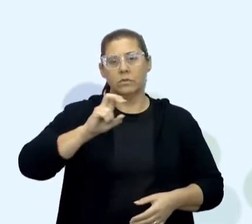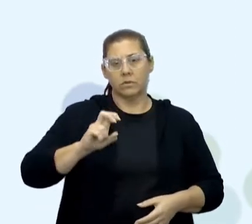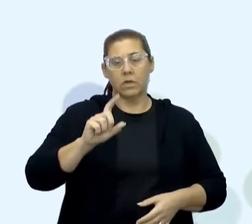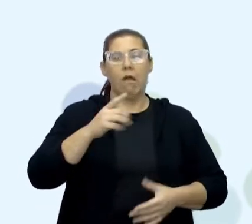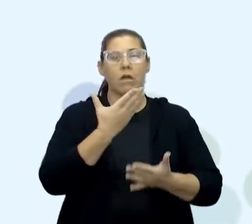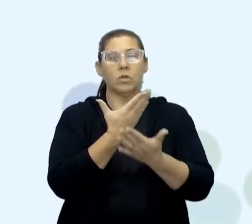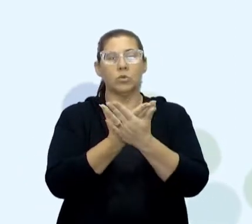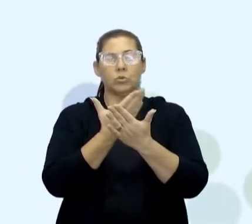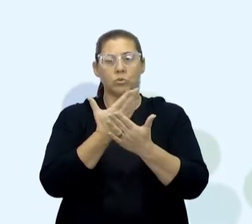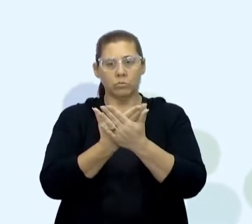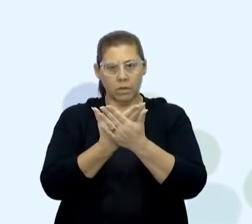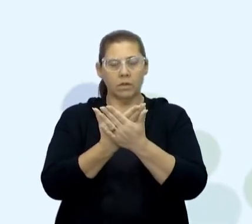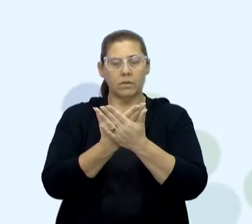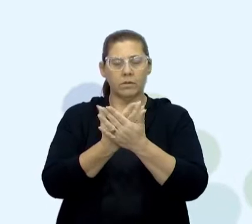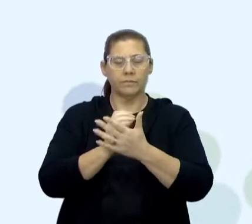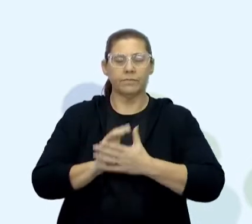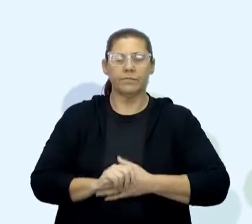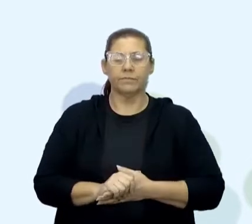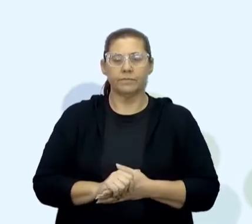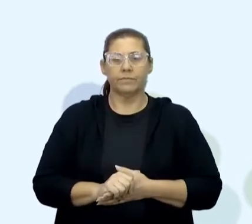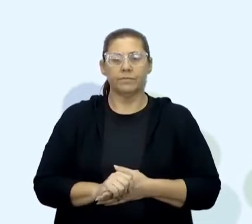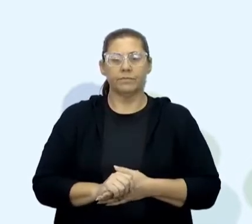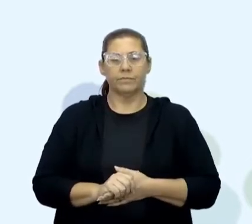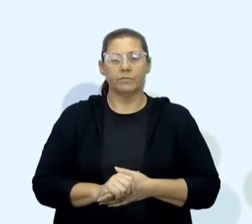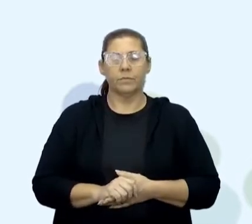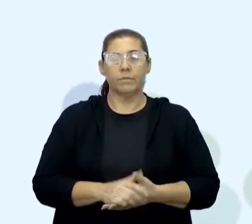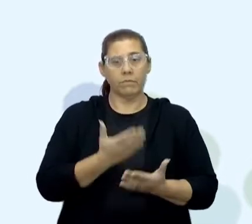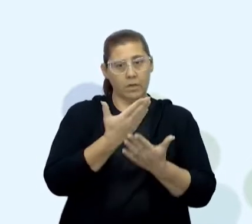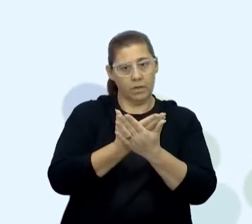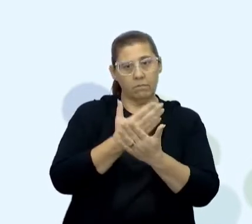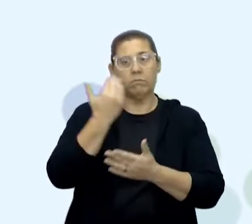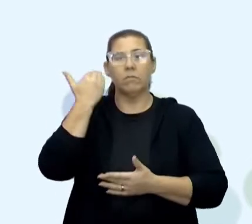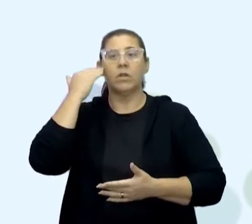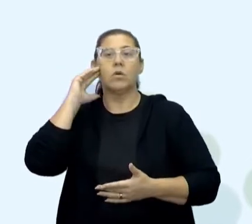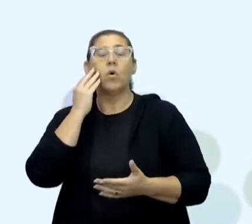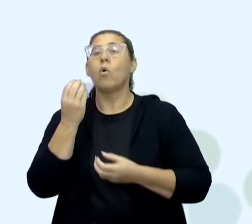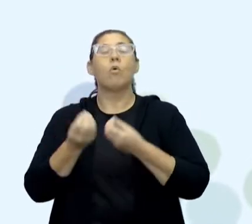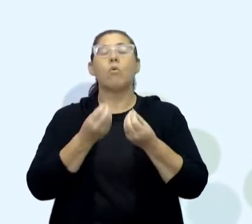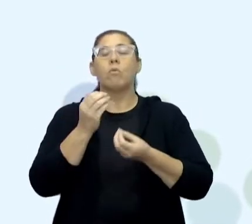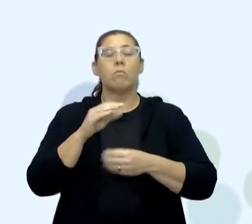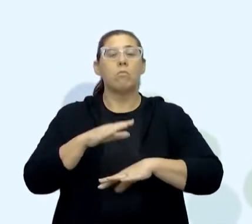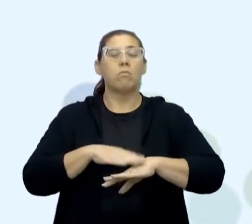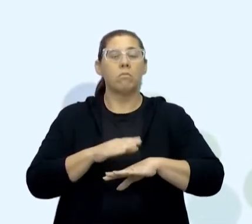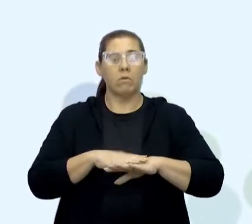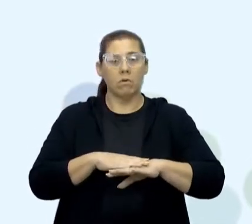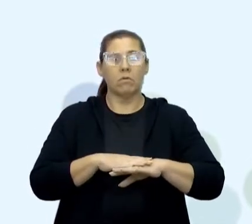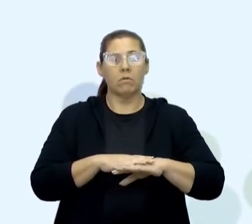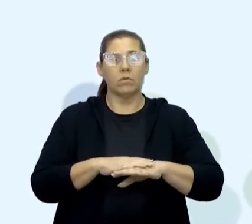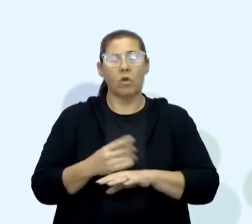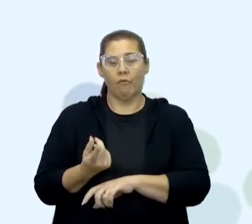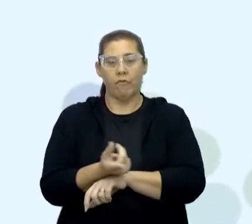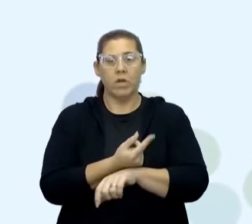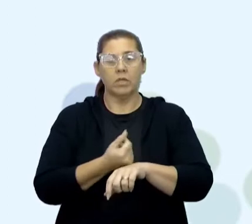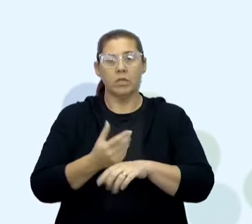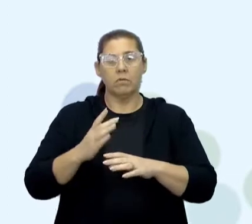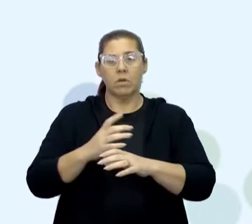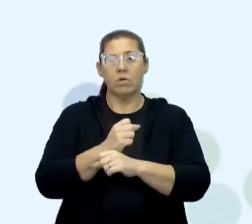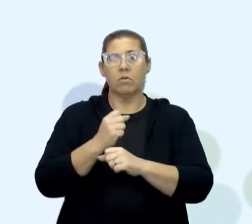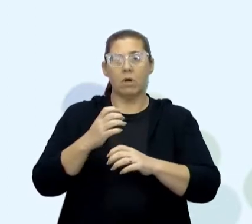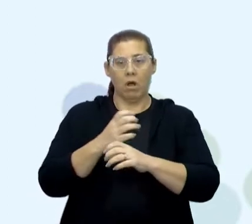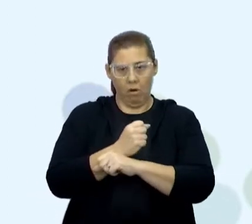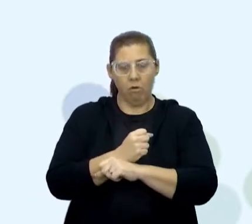estudar. Lê para a gente, professora, estudar. lá, vamos lá. Estudar e entender como funcionam os financiamentos e os cálculos